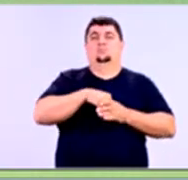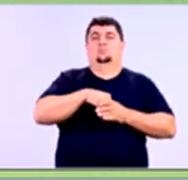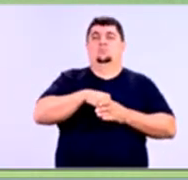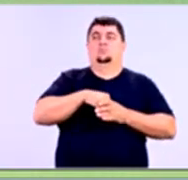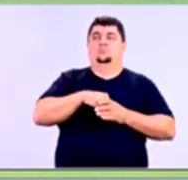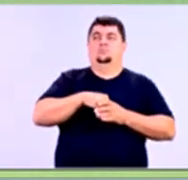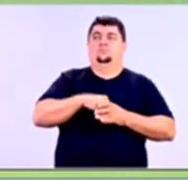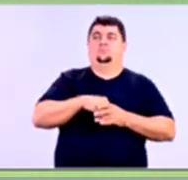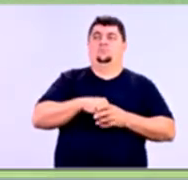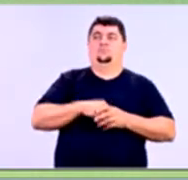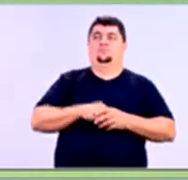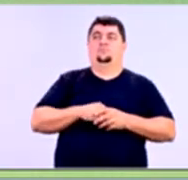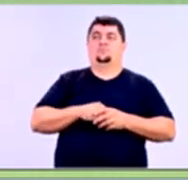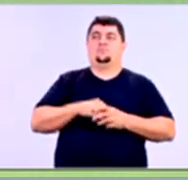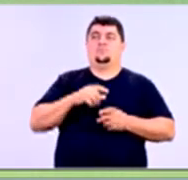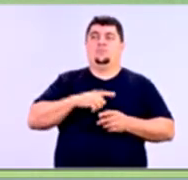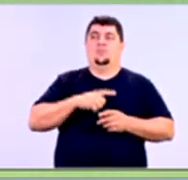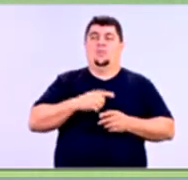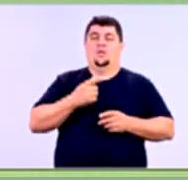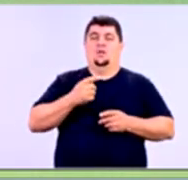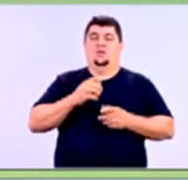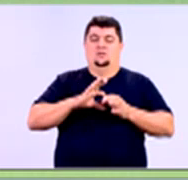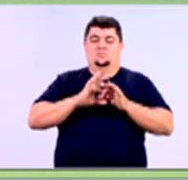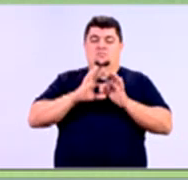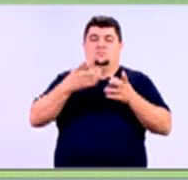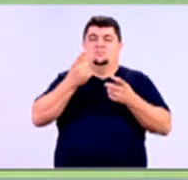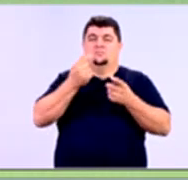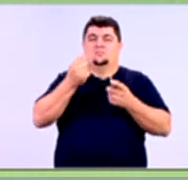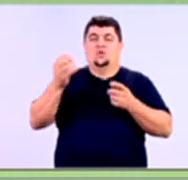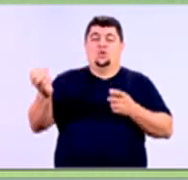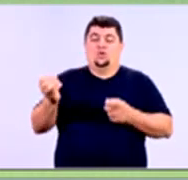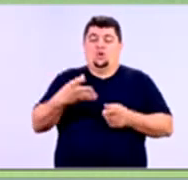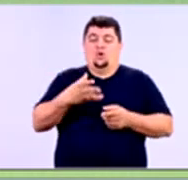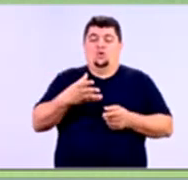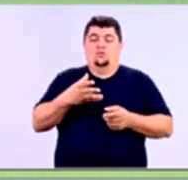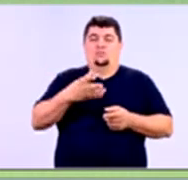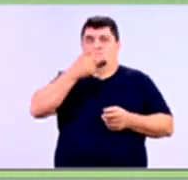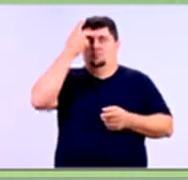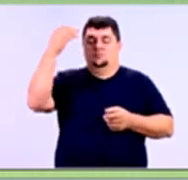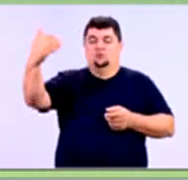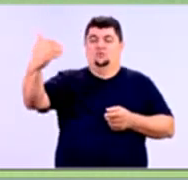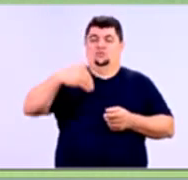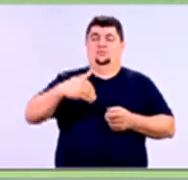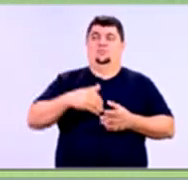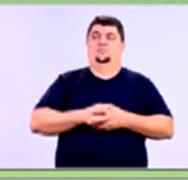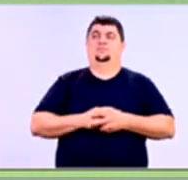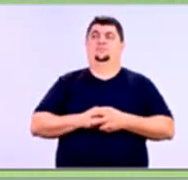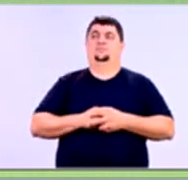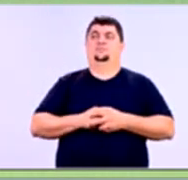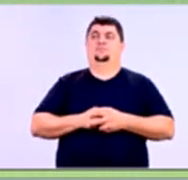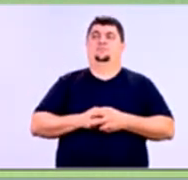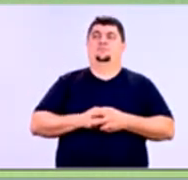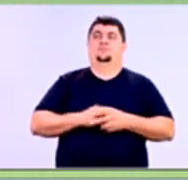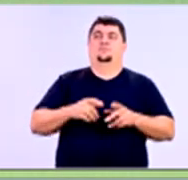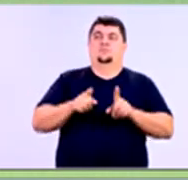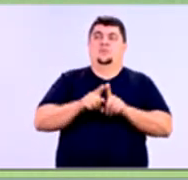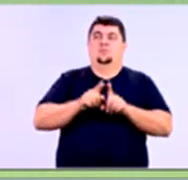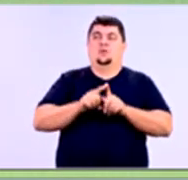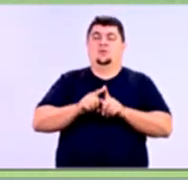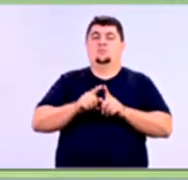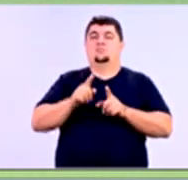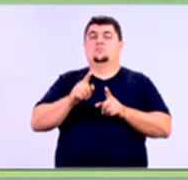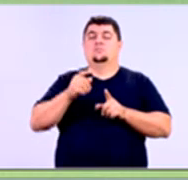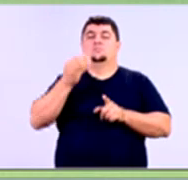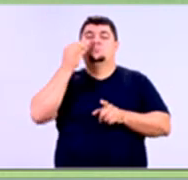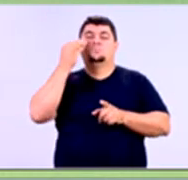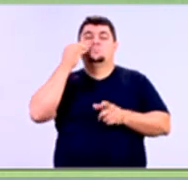Nela, vamos tratar da liberação de crédito para um novo cliente. Vamos falar de critérios de avaliação de